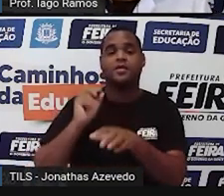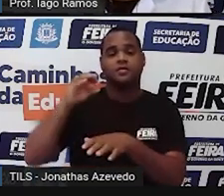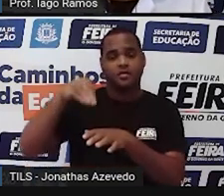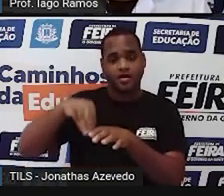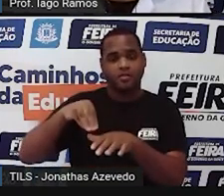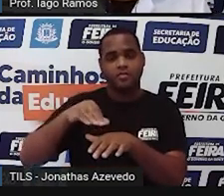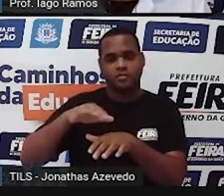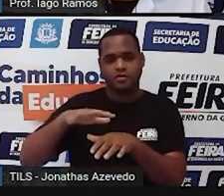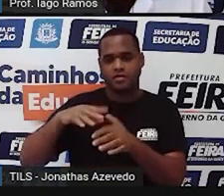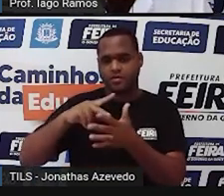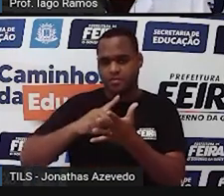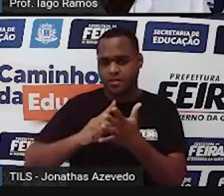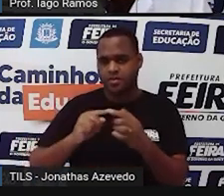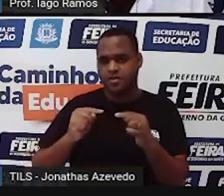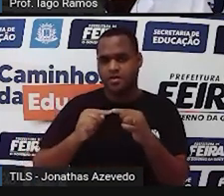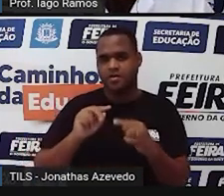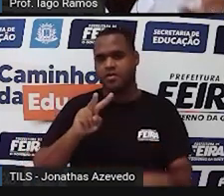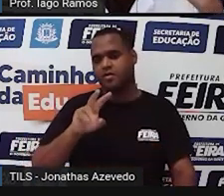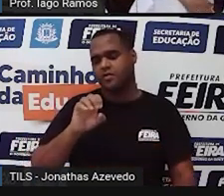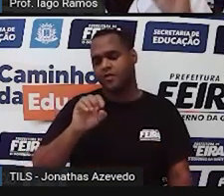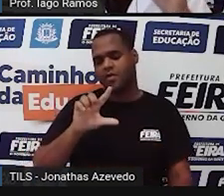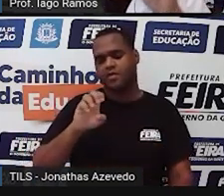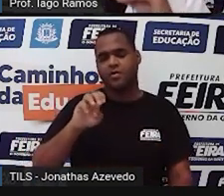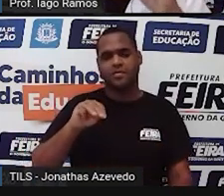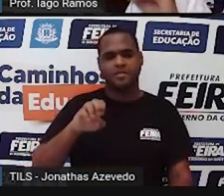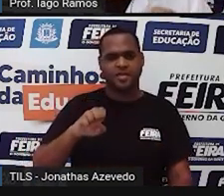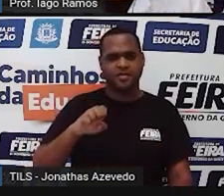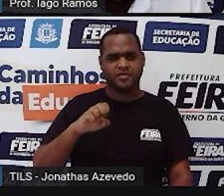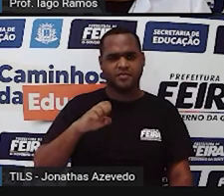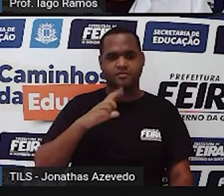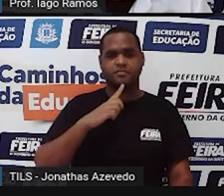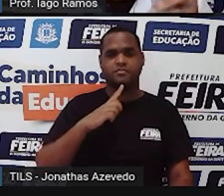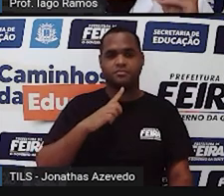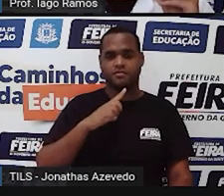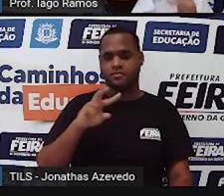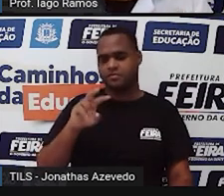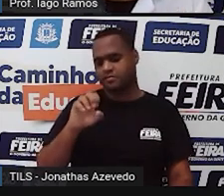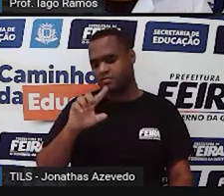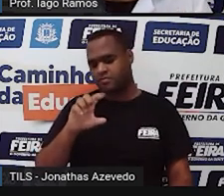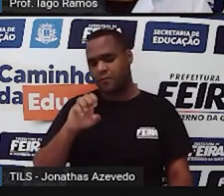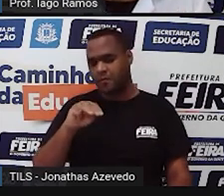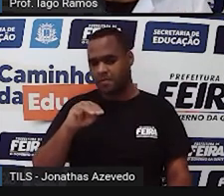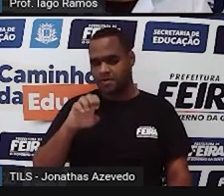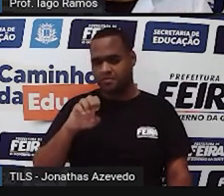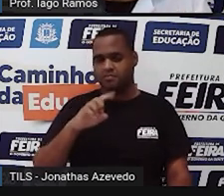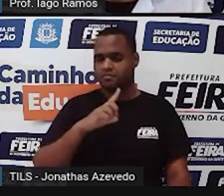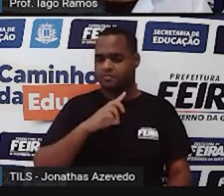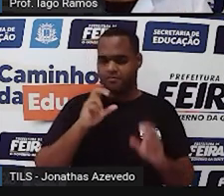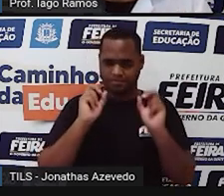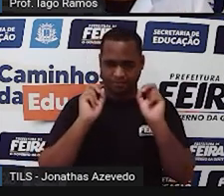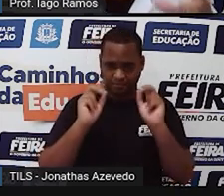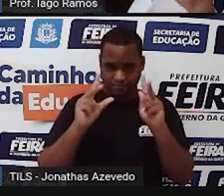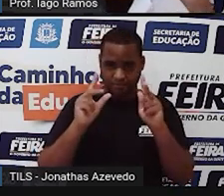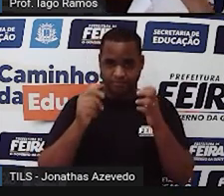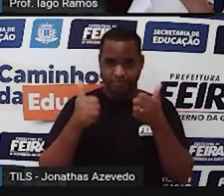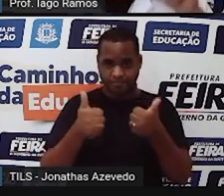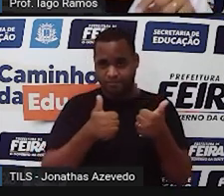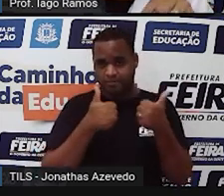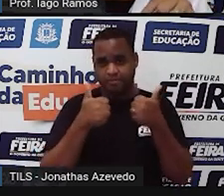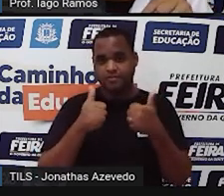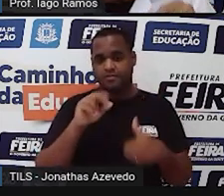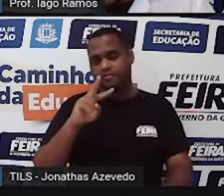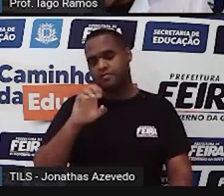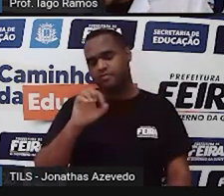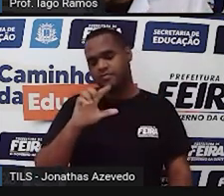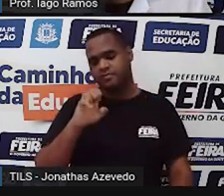do sólido geométrico é chamado de volume. Ok? E o